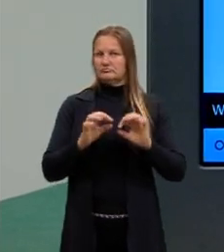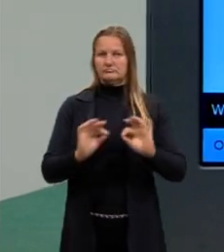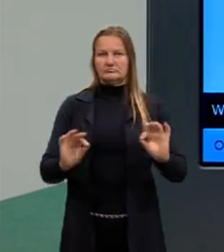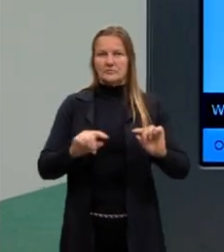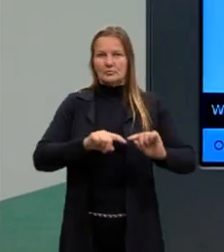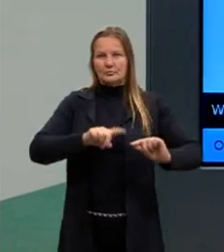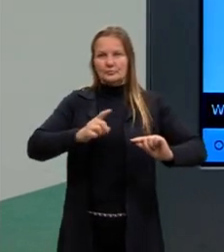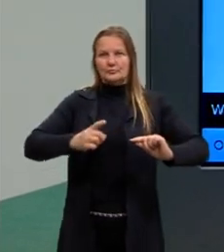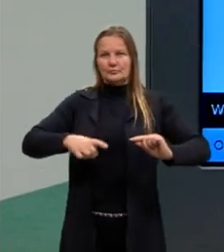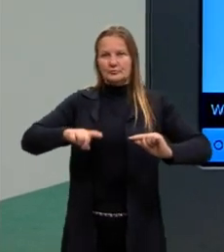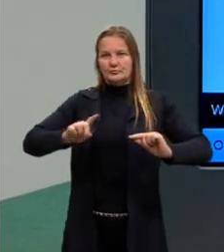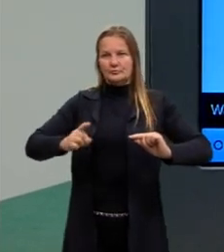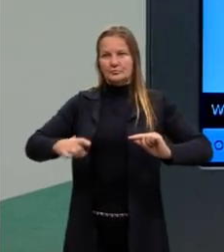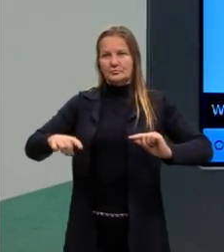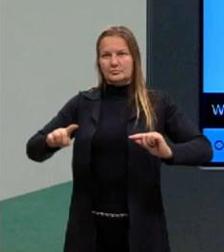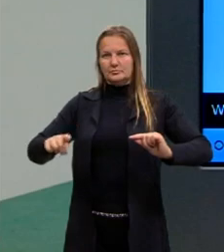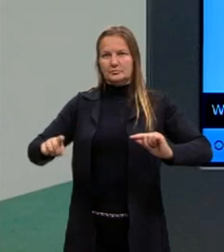onda.